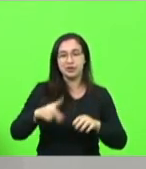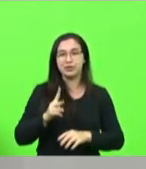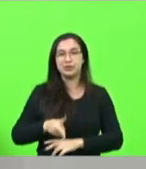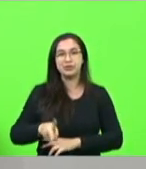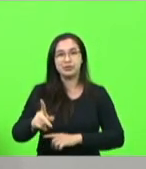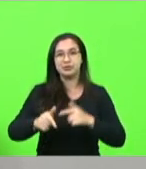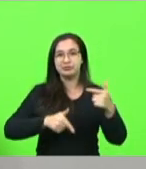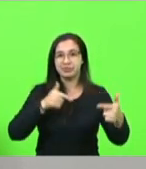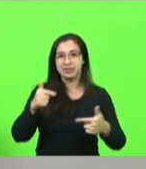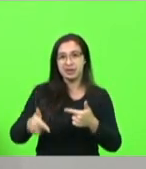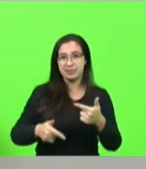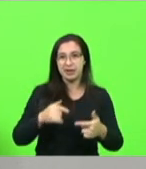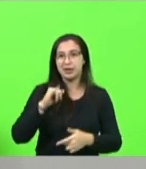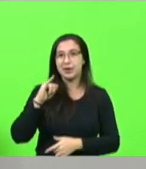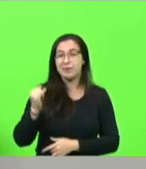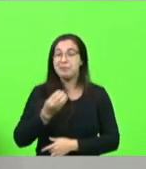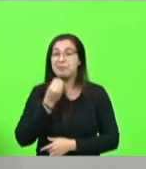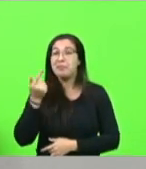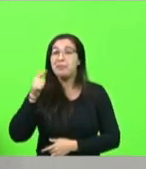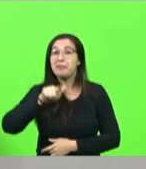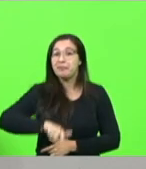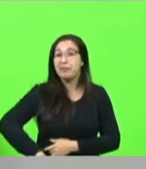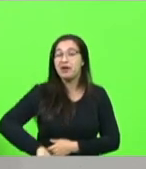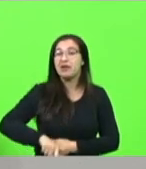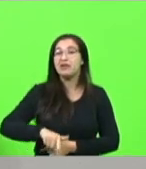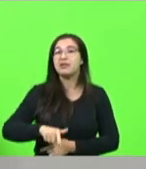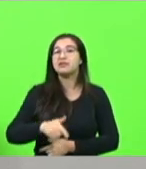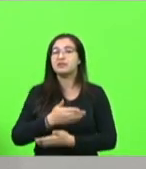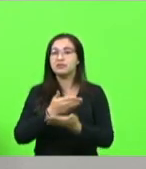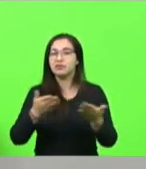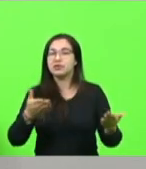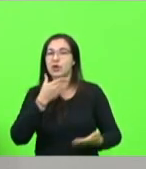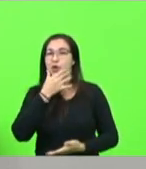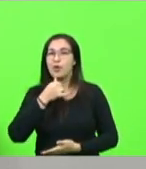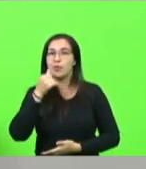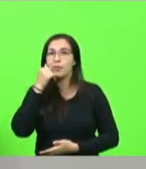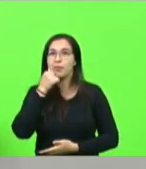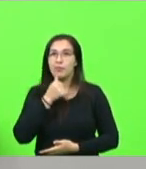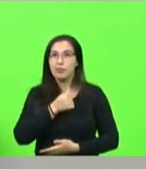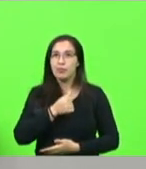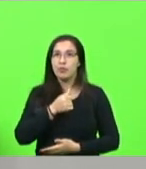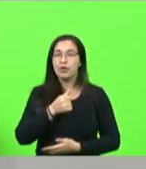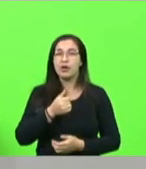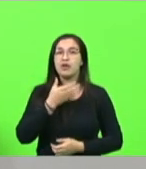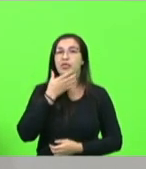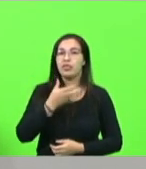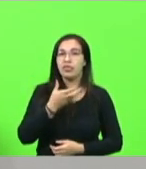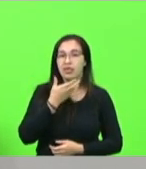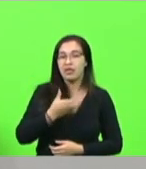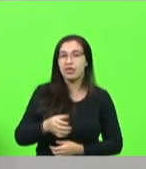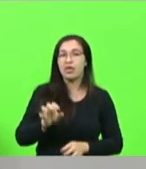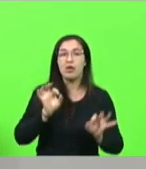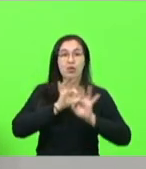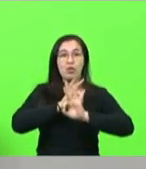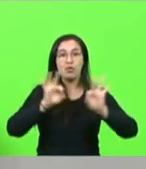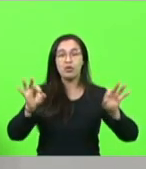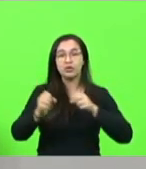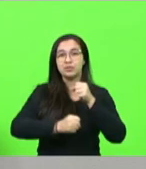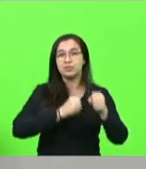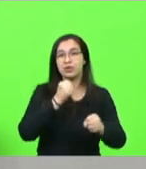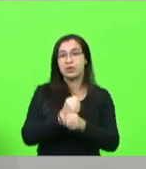missão. Aproveito também para desejar às senhoras e senhores um Natal venturoso e um ano de